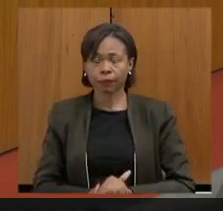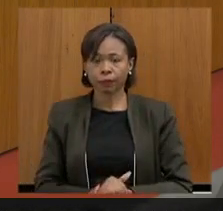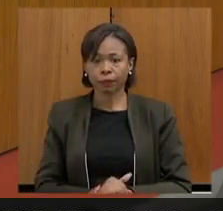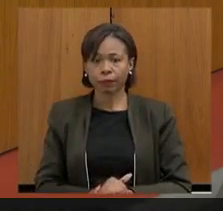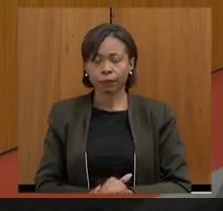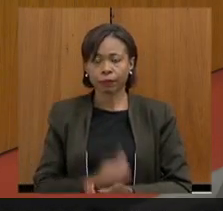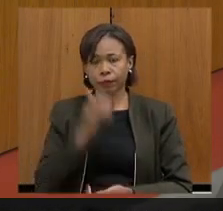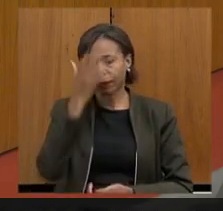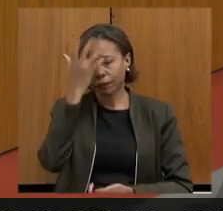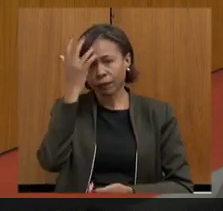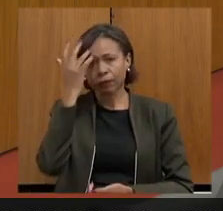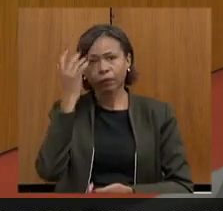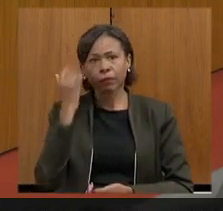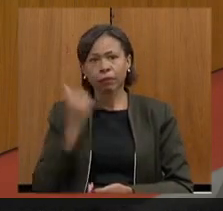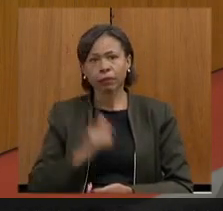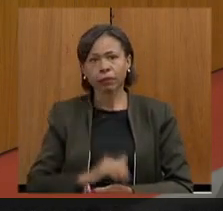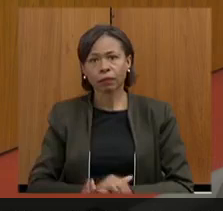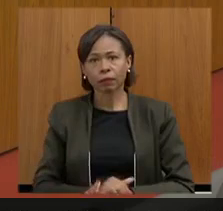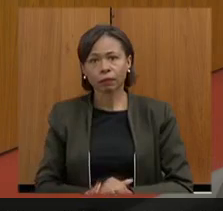Remoto, não é, gente?